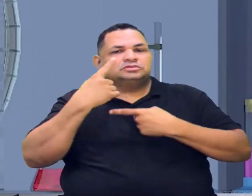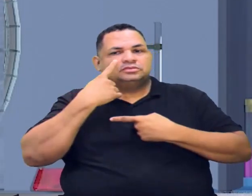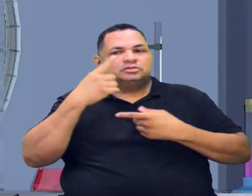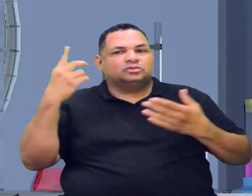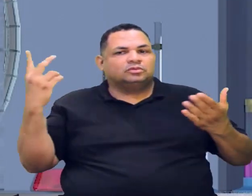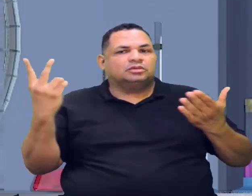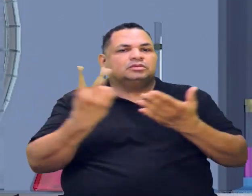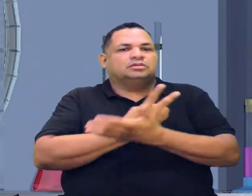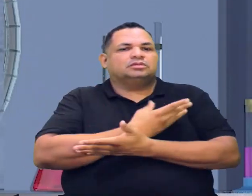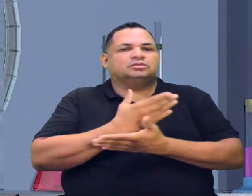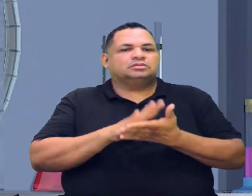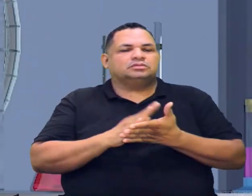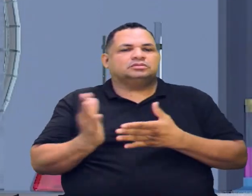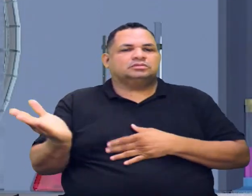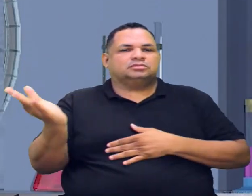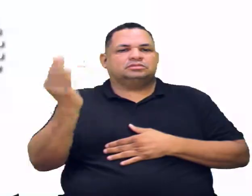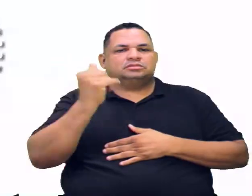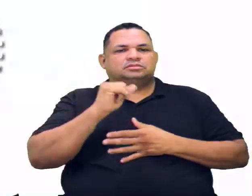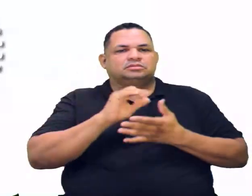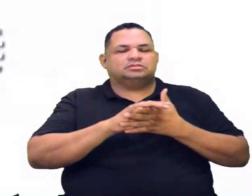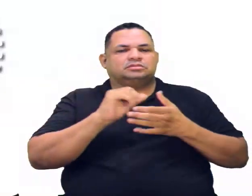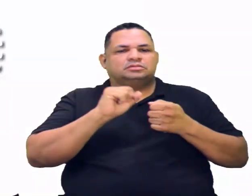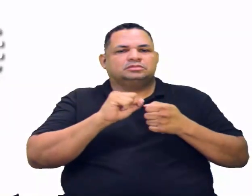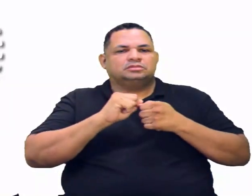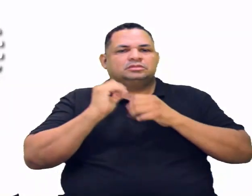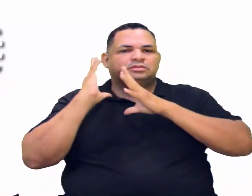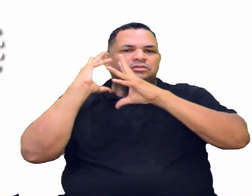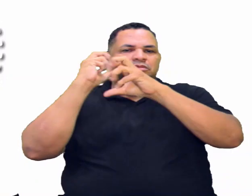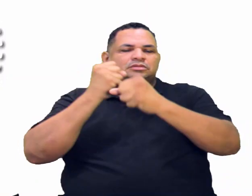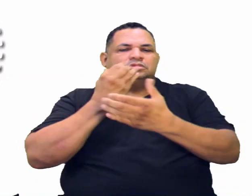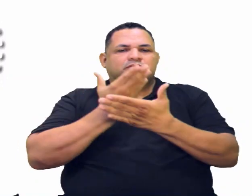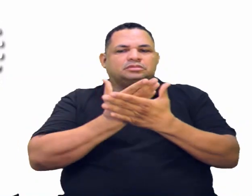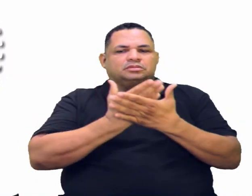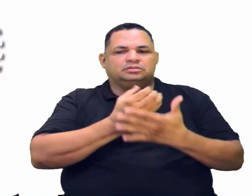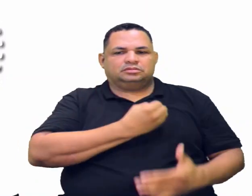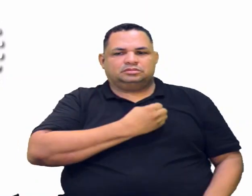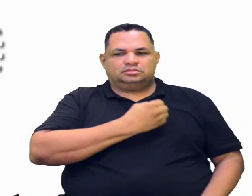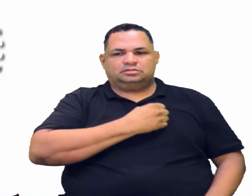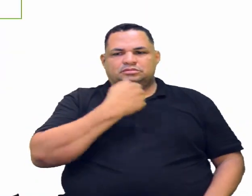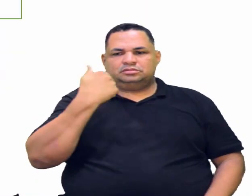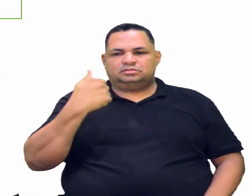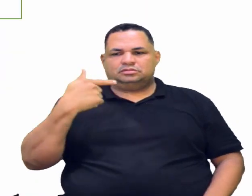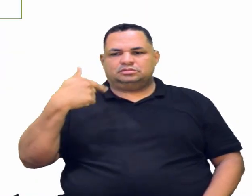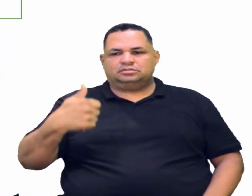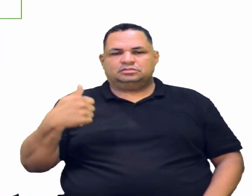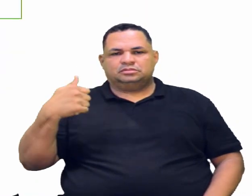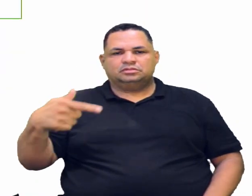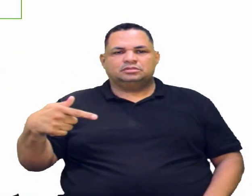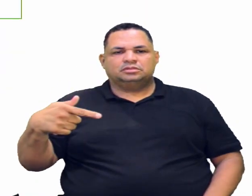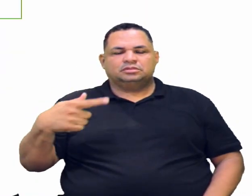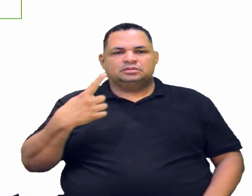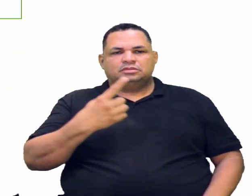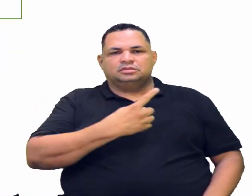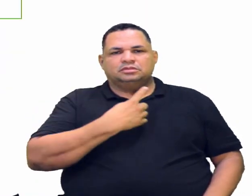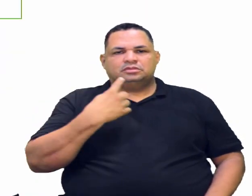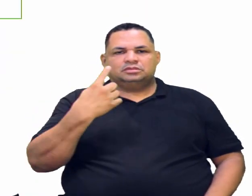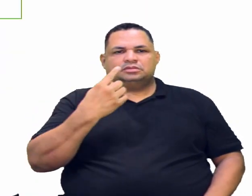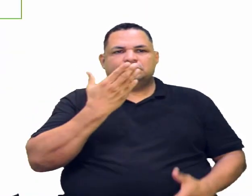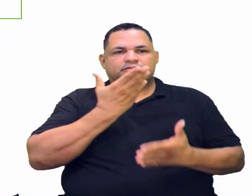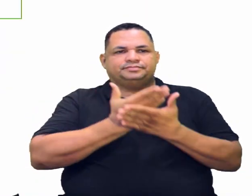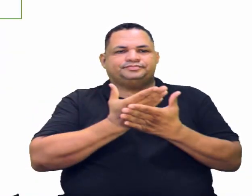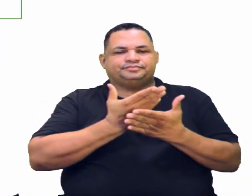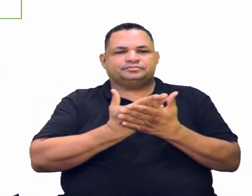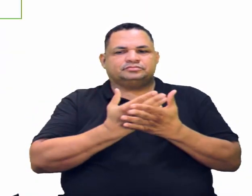ocorre. Mas vamos lá para a gente fazer a nossa revisão da aula de número 17. Então, galerinha, a gente viu as